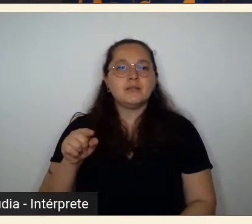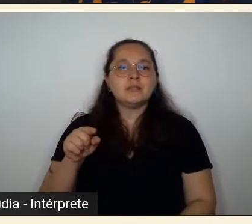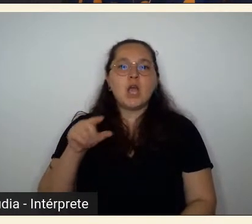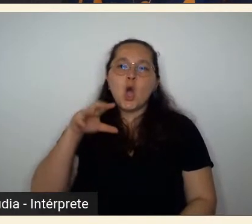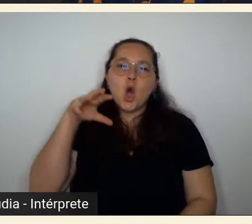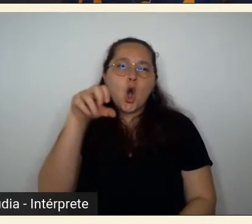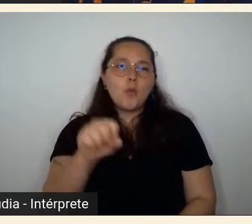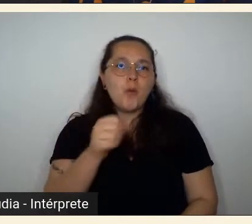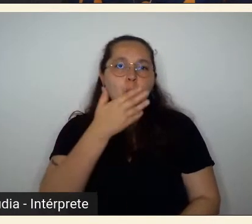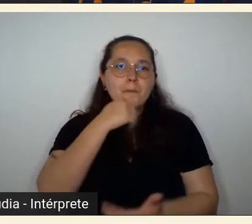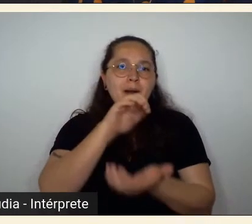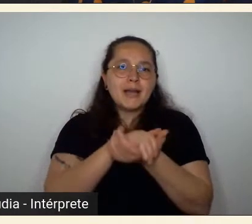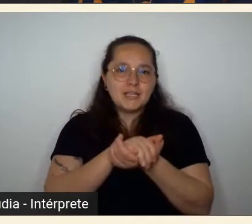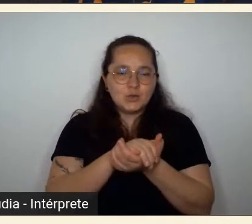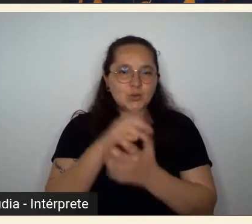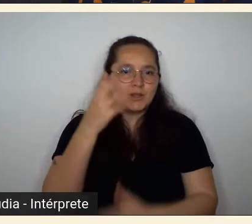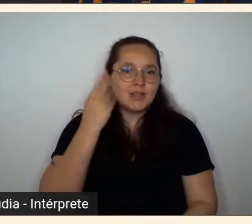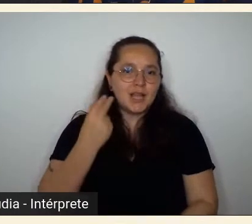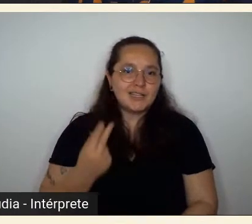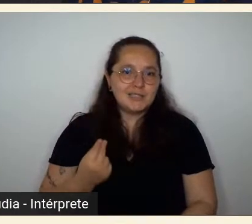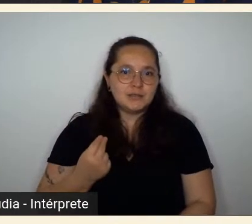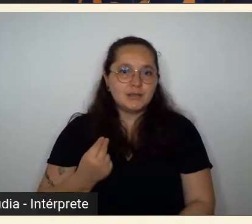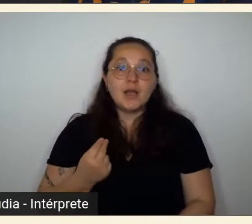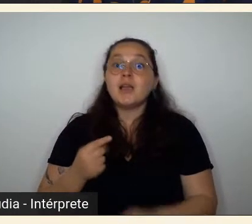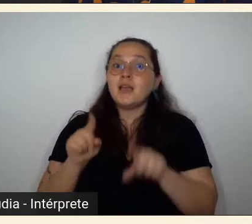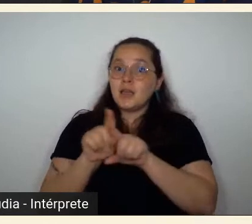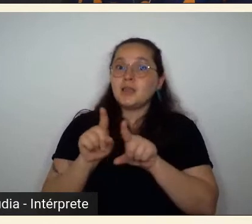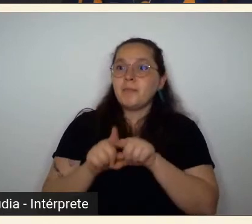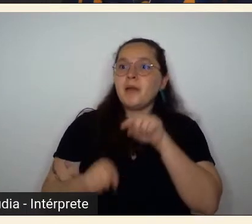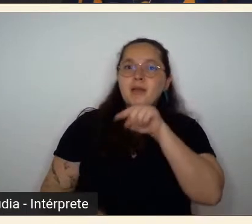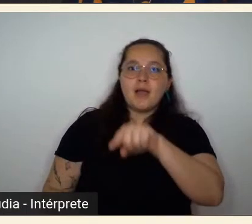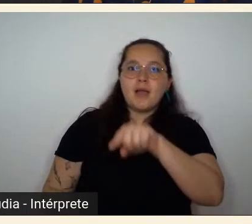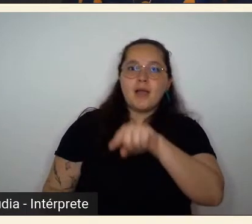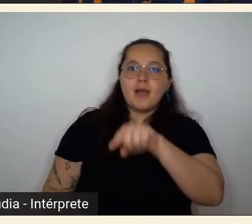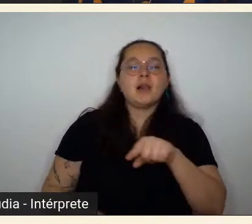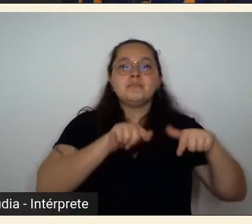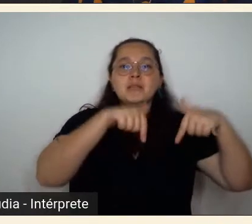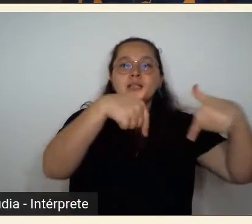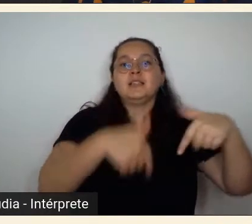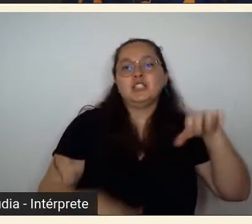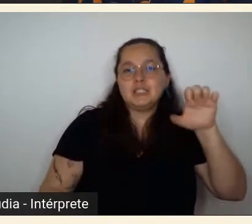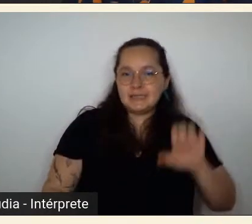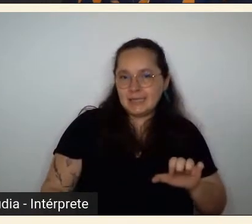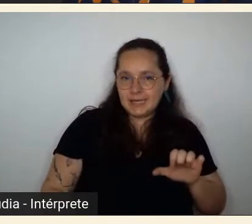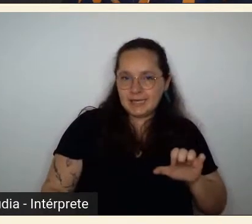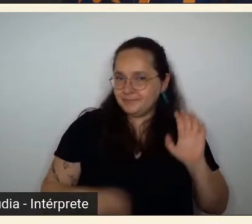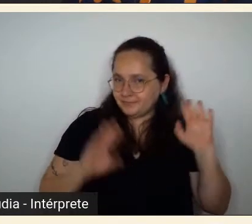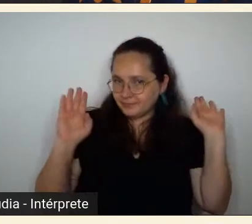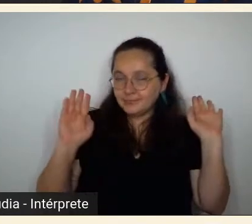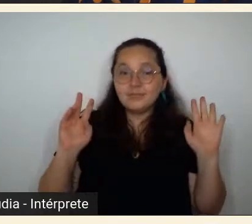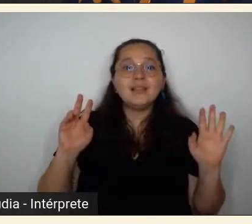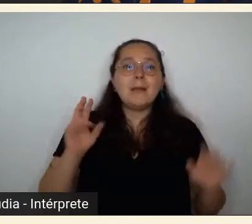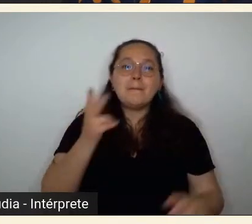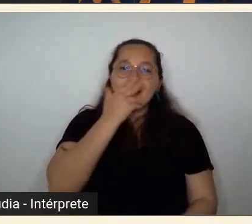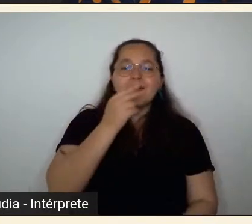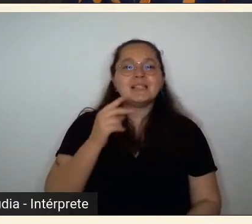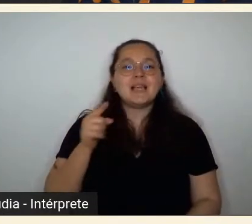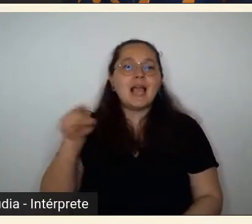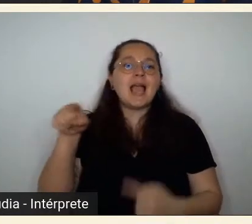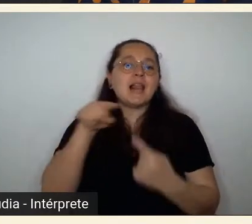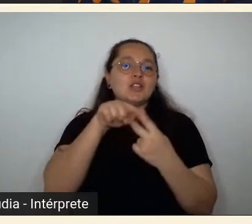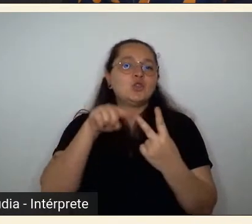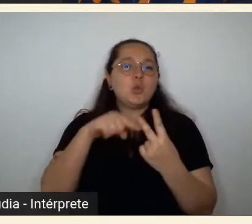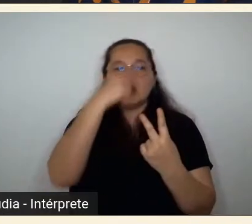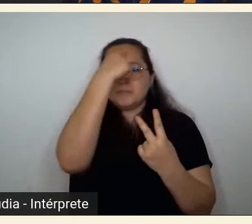e a grande militante de esquerda claro que cada um faz uso desse imaginário que quer a Pagu é muito mais